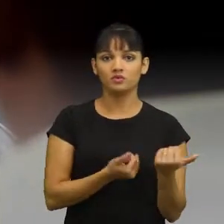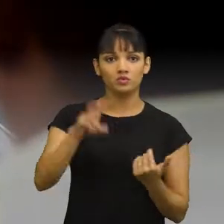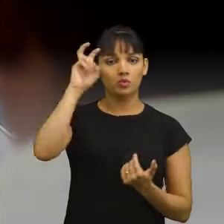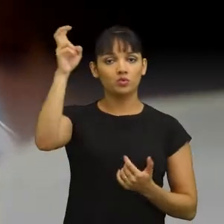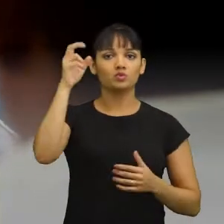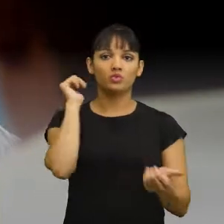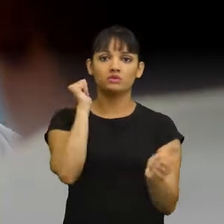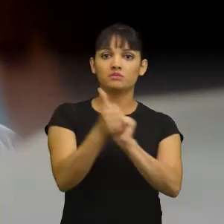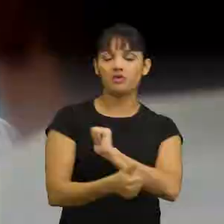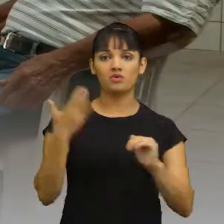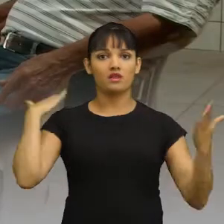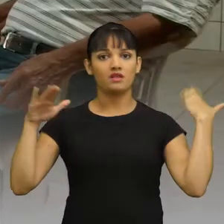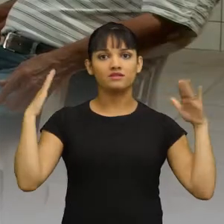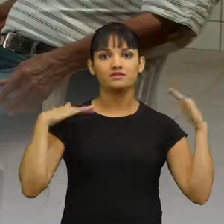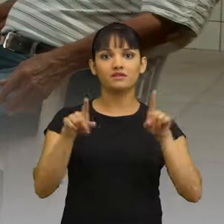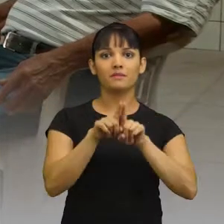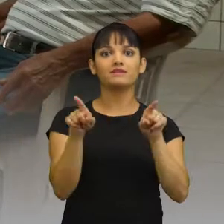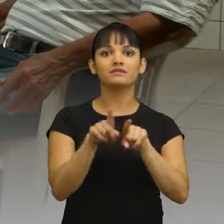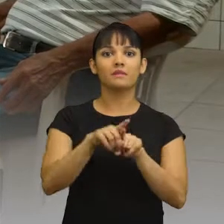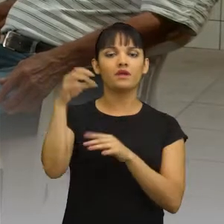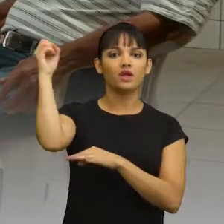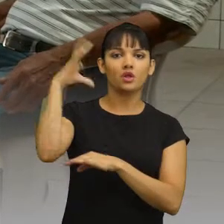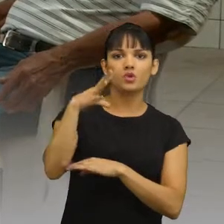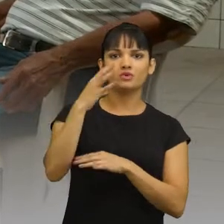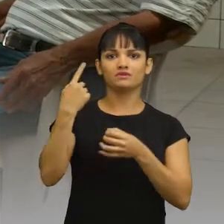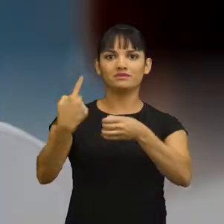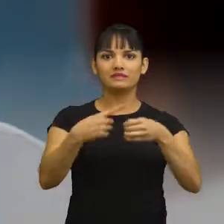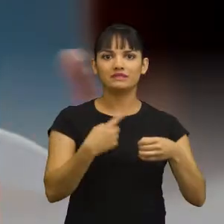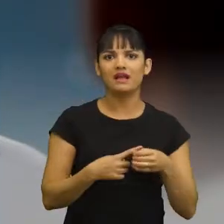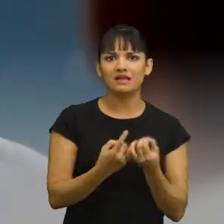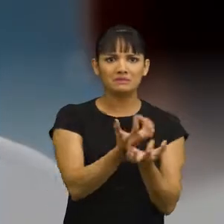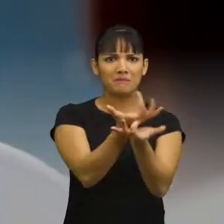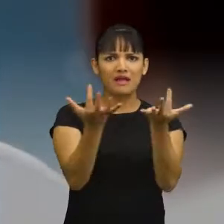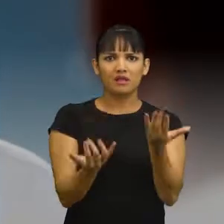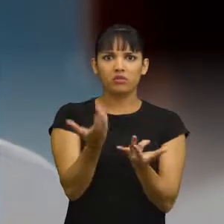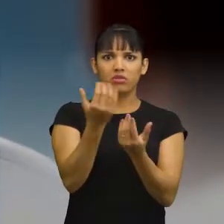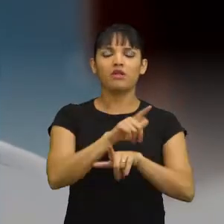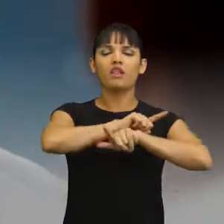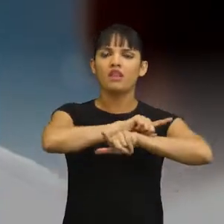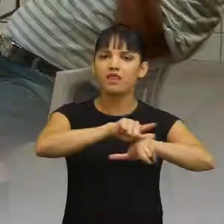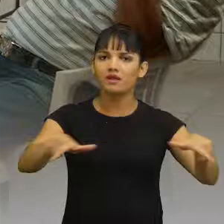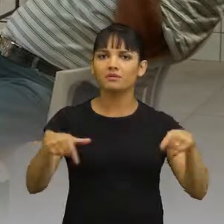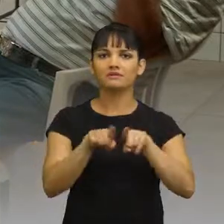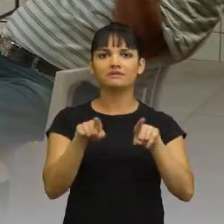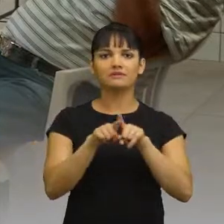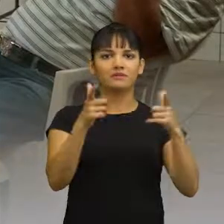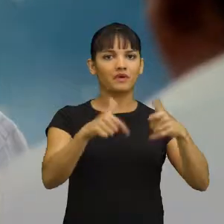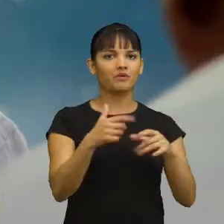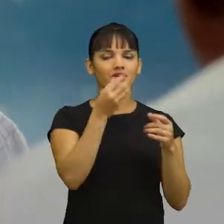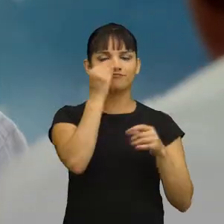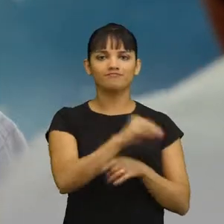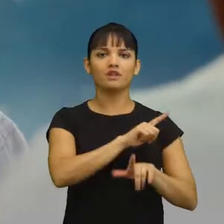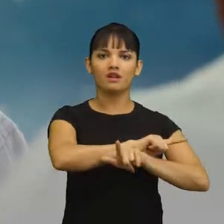de cultura, de esporte, de lazer, mas também a iluminação das cidades, limpar os matagás, limpar os terrenos baldios. Os assaltos aí,